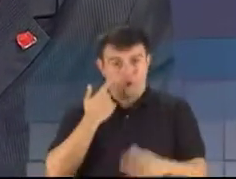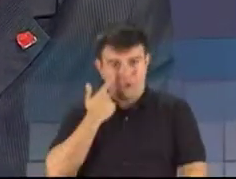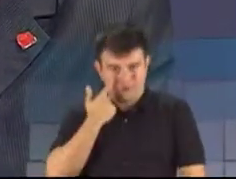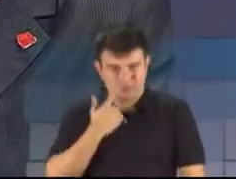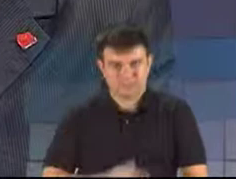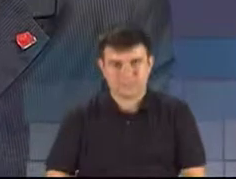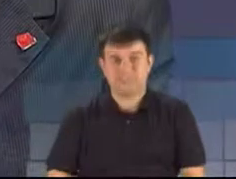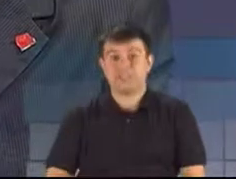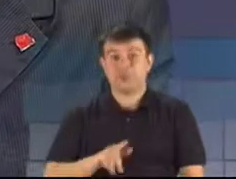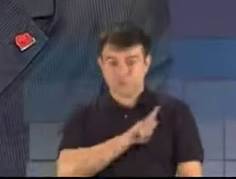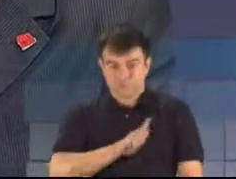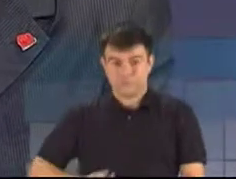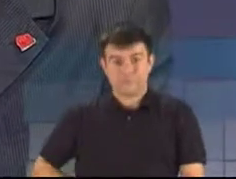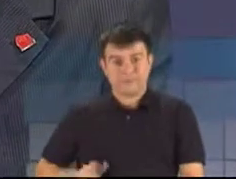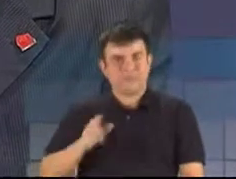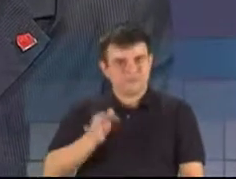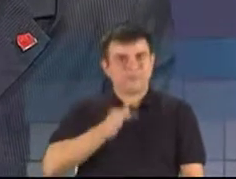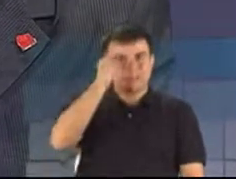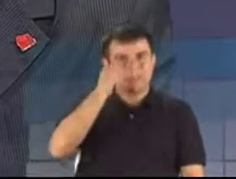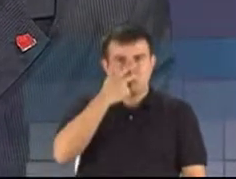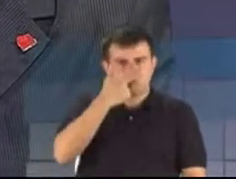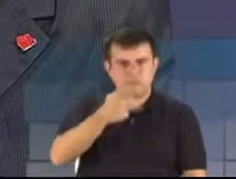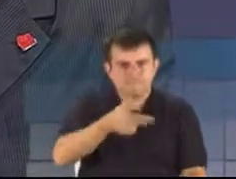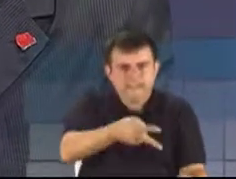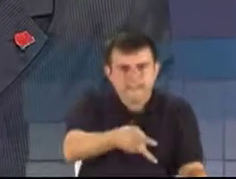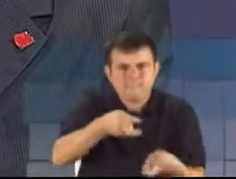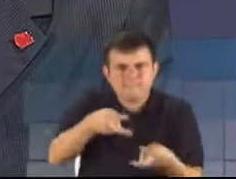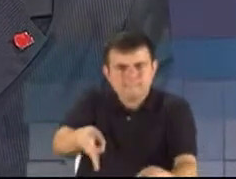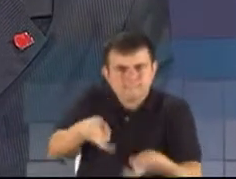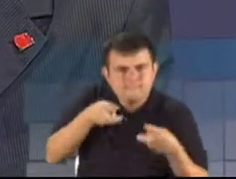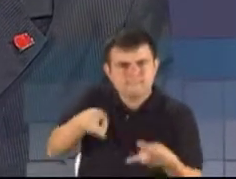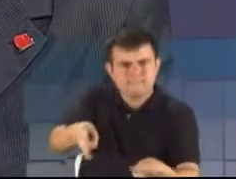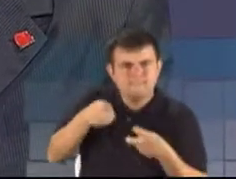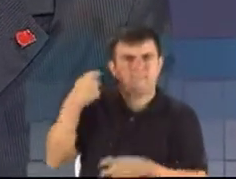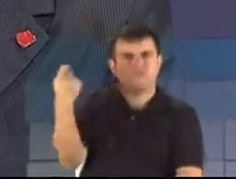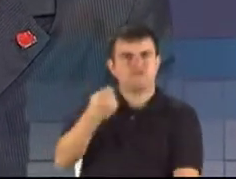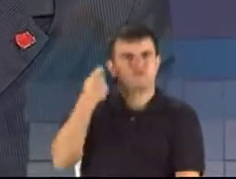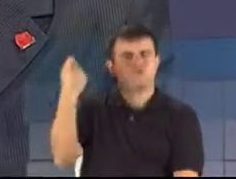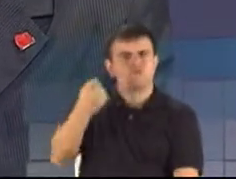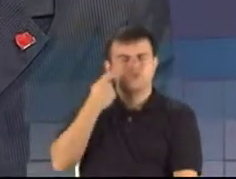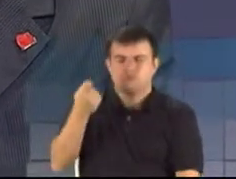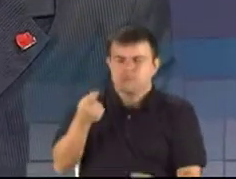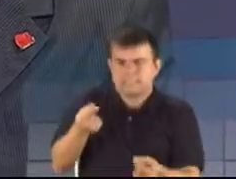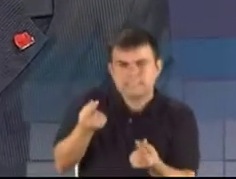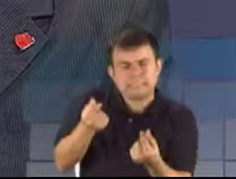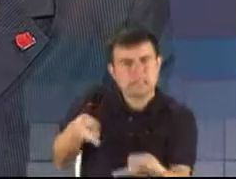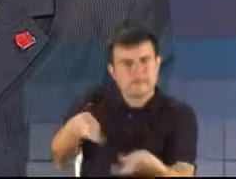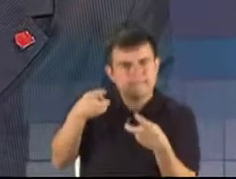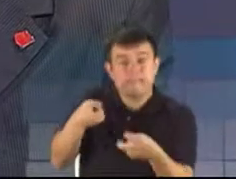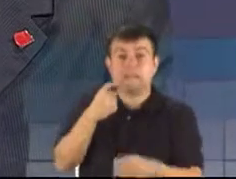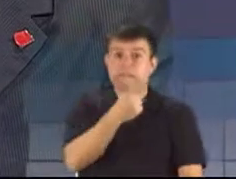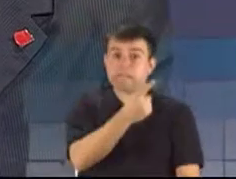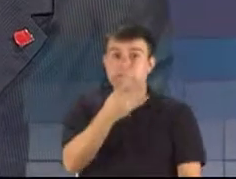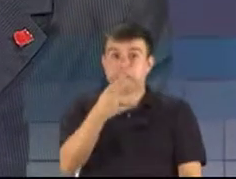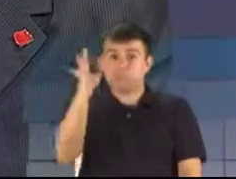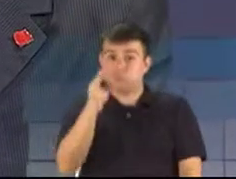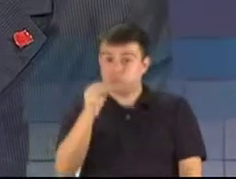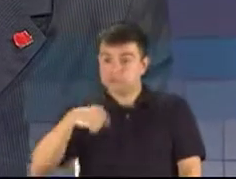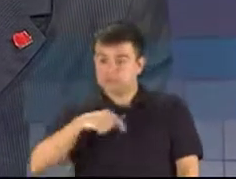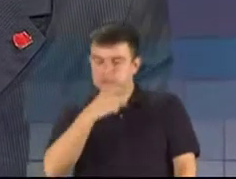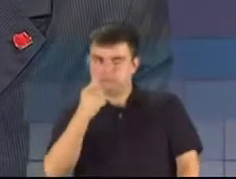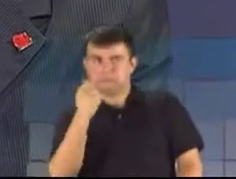faz uma sangria nos cofres do estado do Rio Grande do Sul. Esses 13% são muito